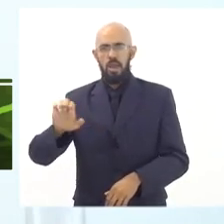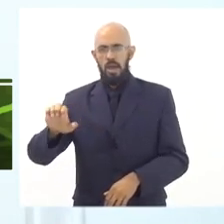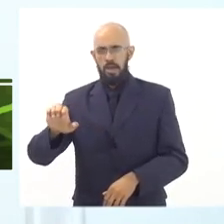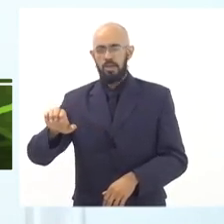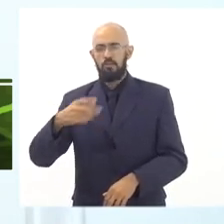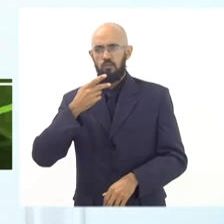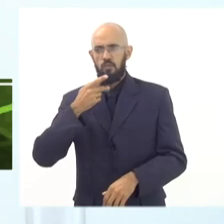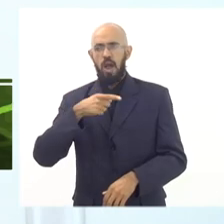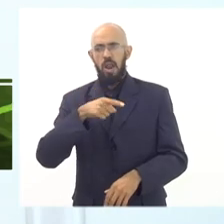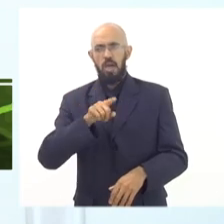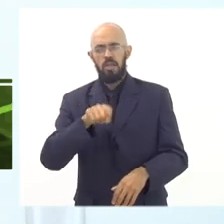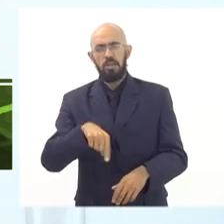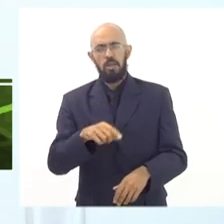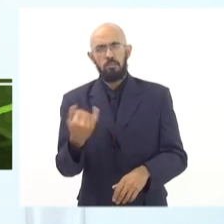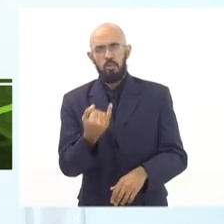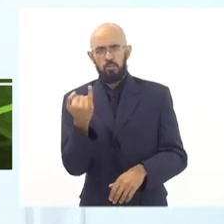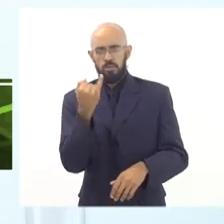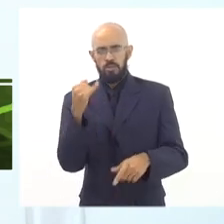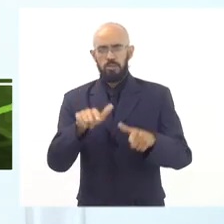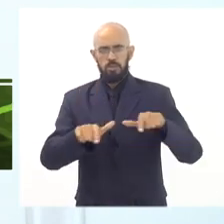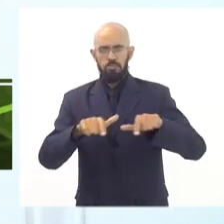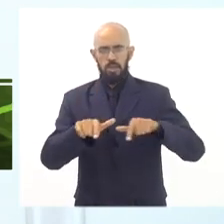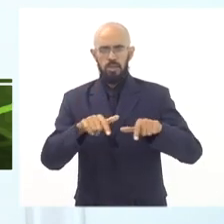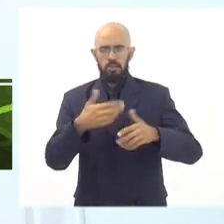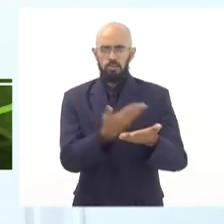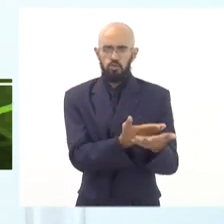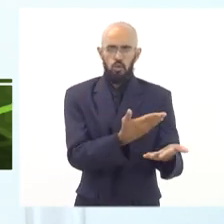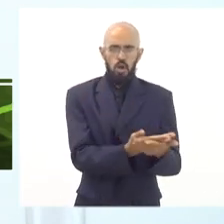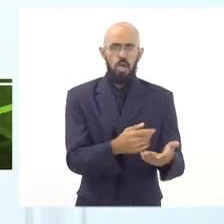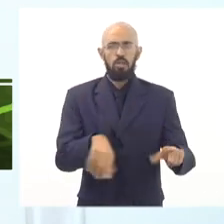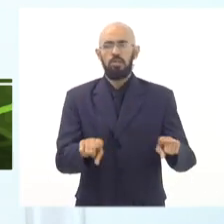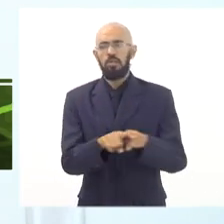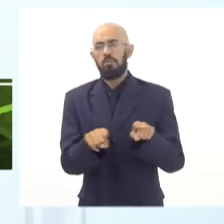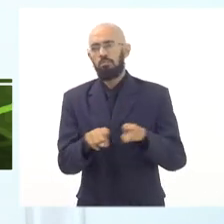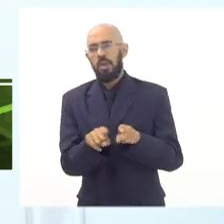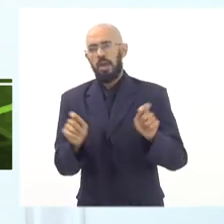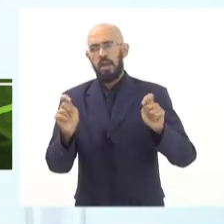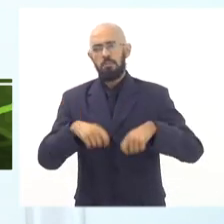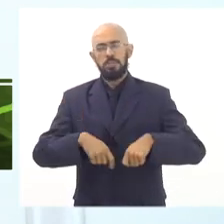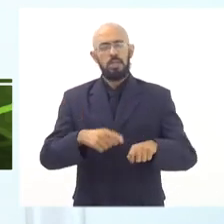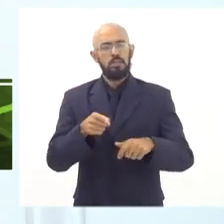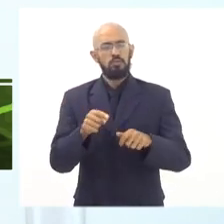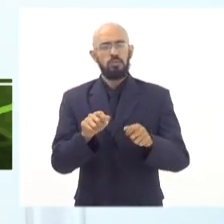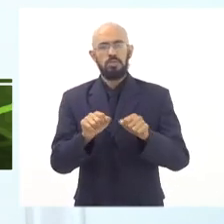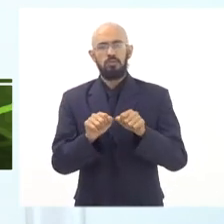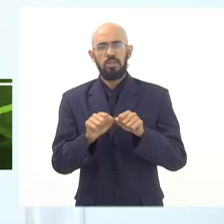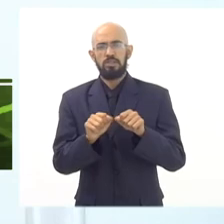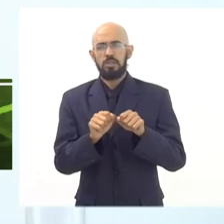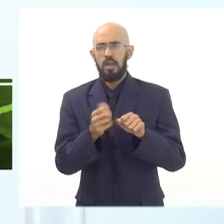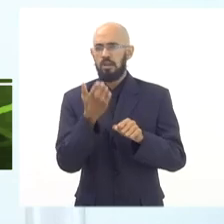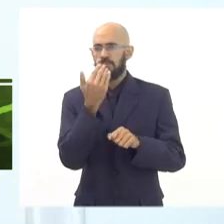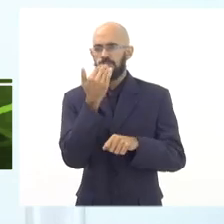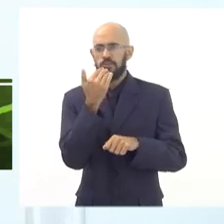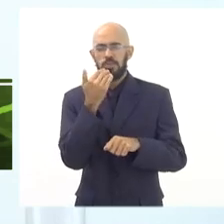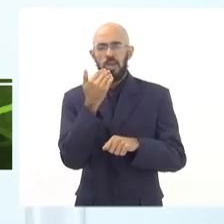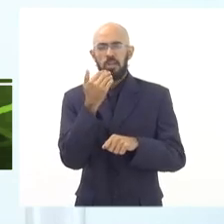importante isso também ser trabalhado na escola, e a possibilidade de opção da dieta vegetariana